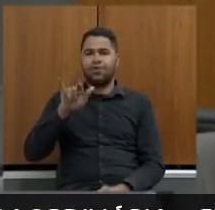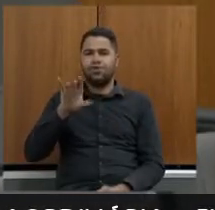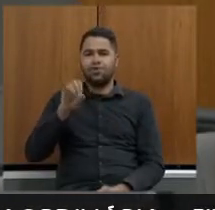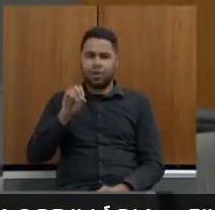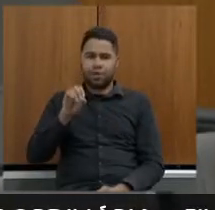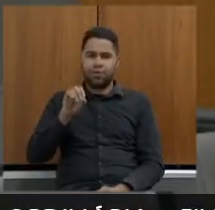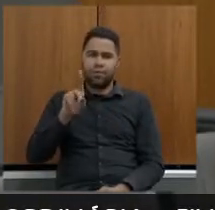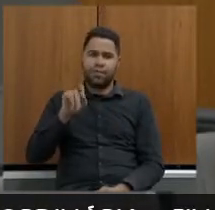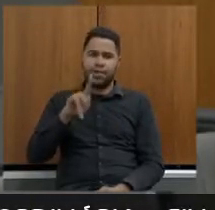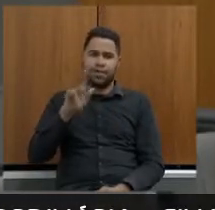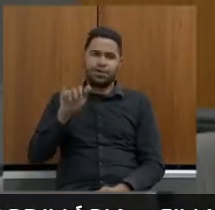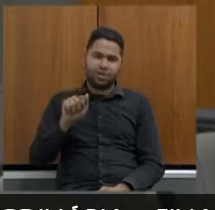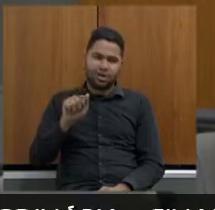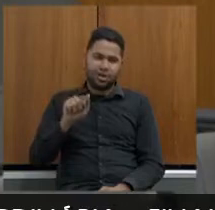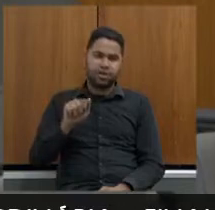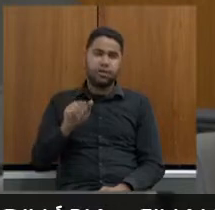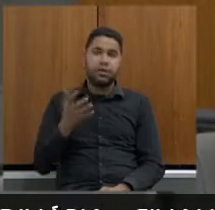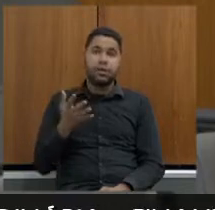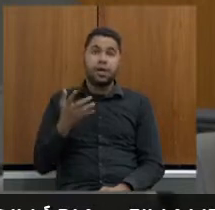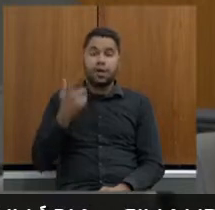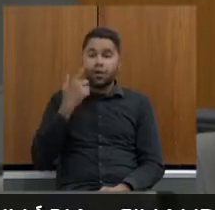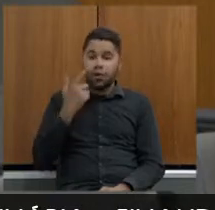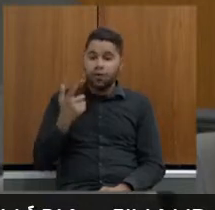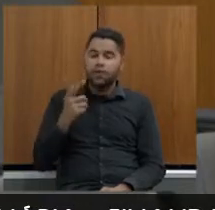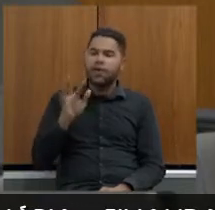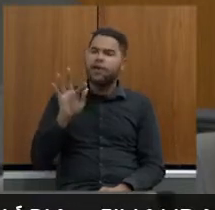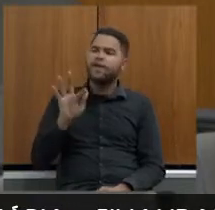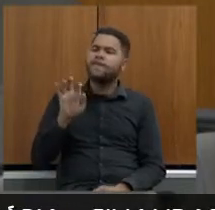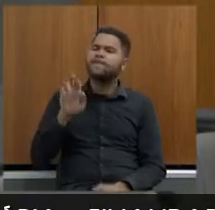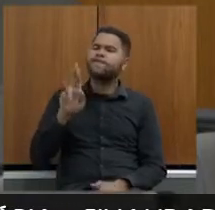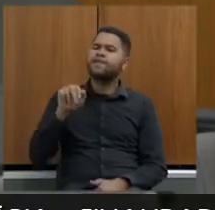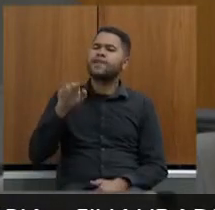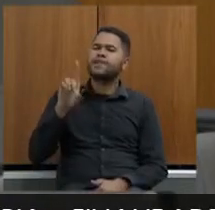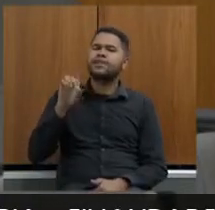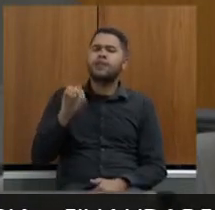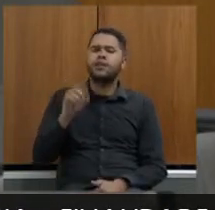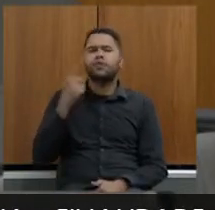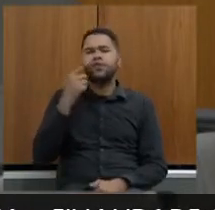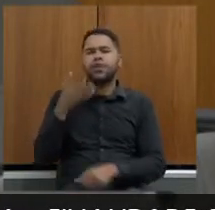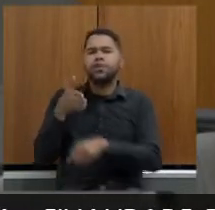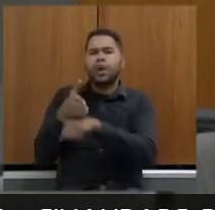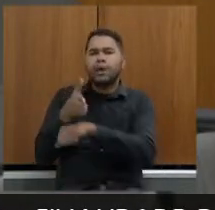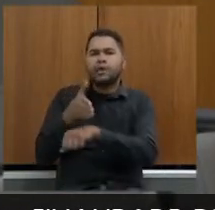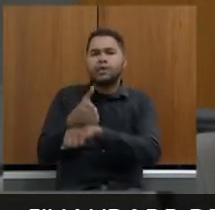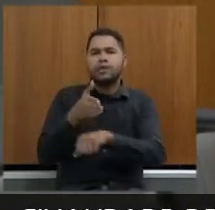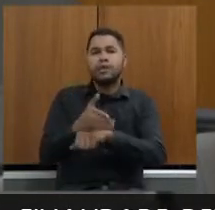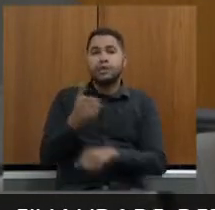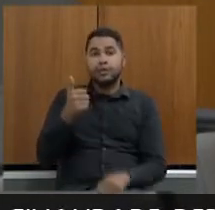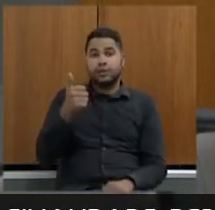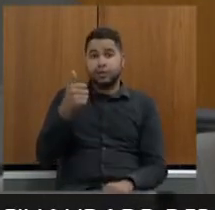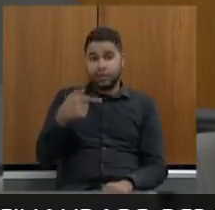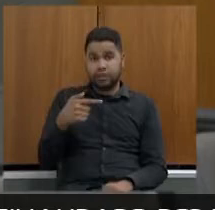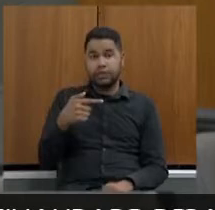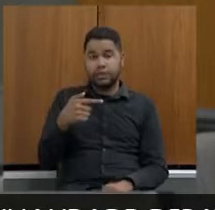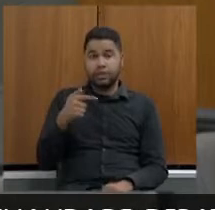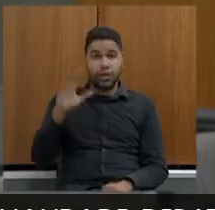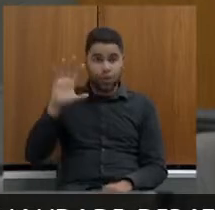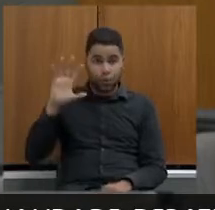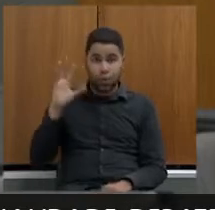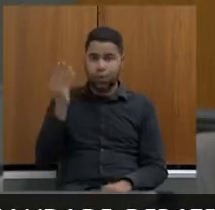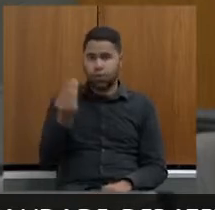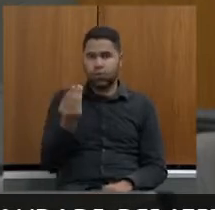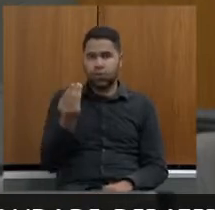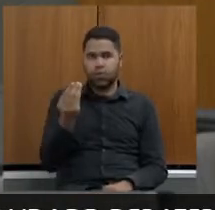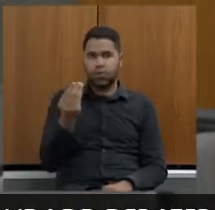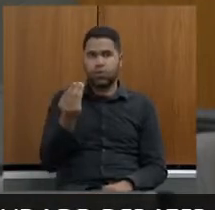e eu escutei do Fernando falando dos acessos me parece são 17 ao todo do